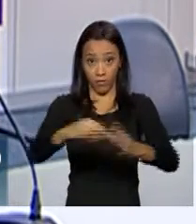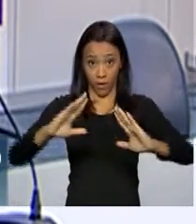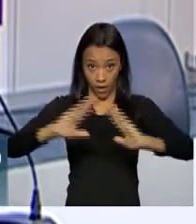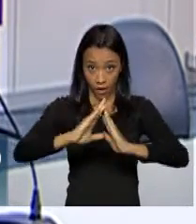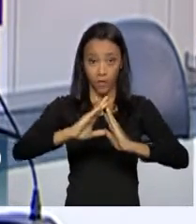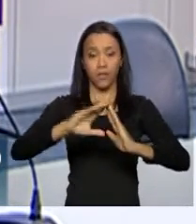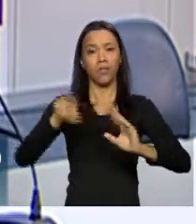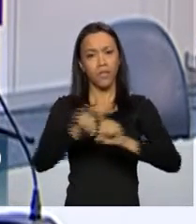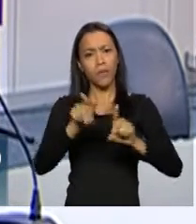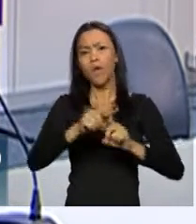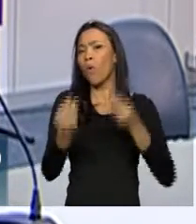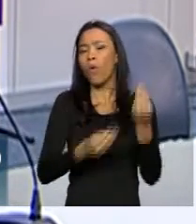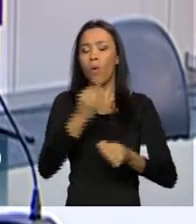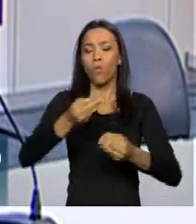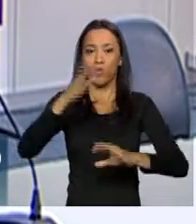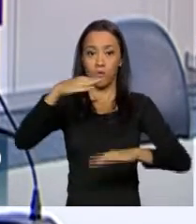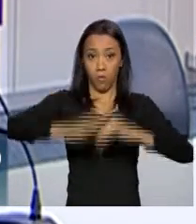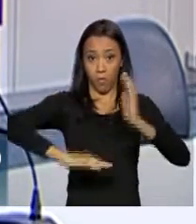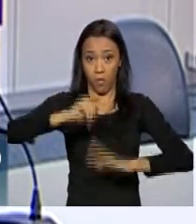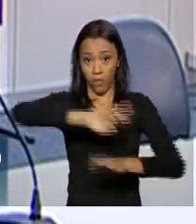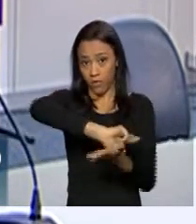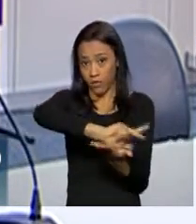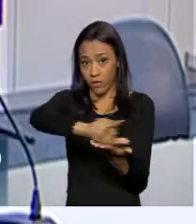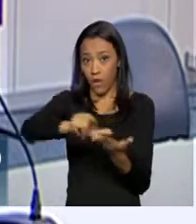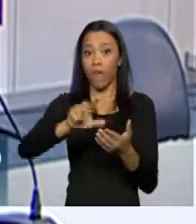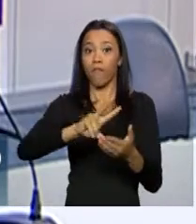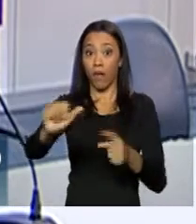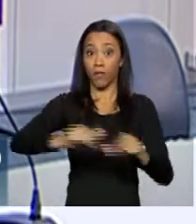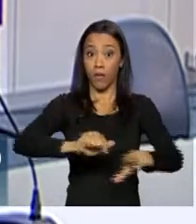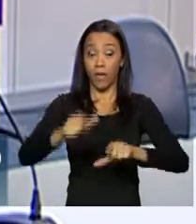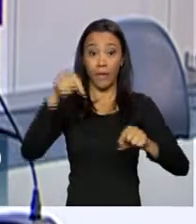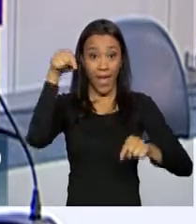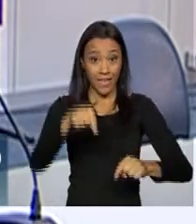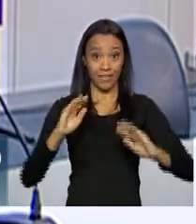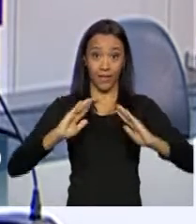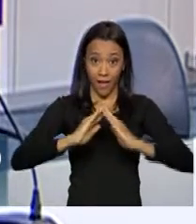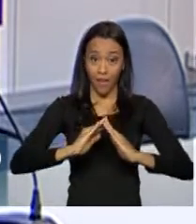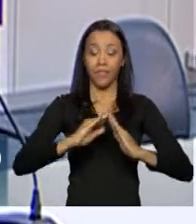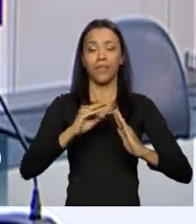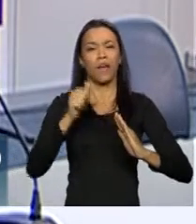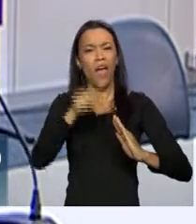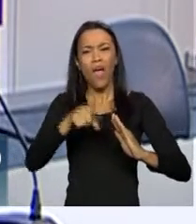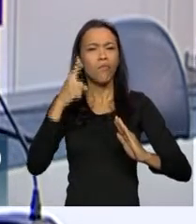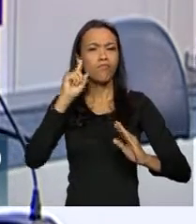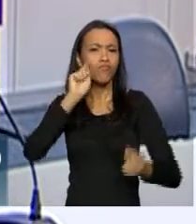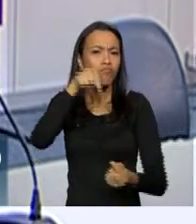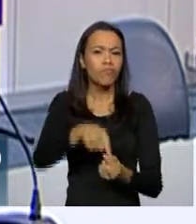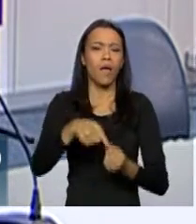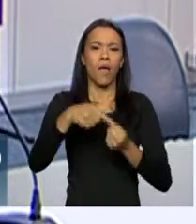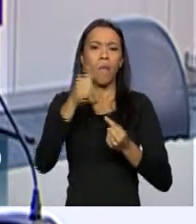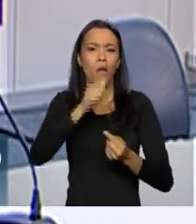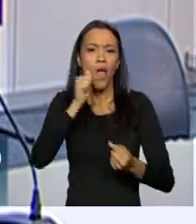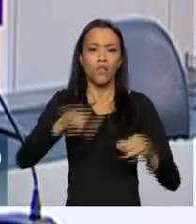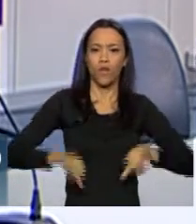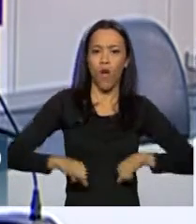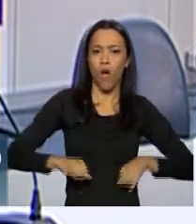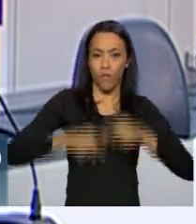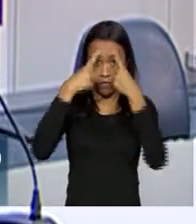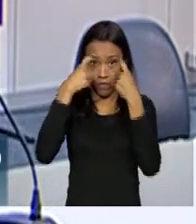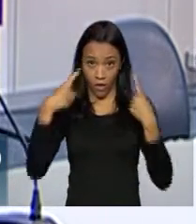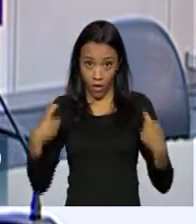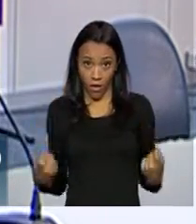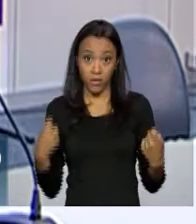de atuação dos profissionais envolvidos. A Casa da Mulher Brasileira recebe vítimas de violência doméstica. Há duas